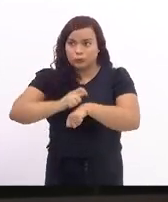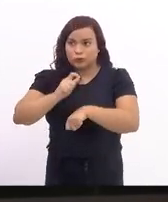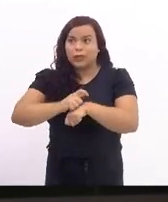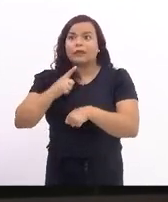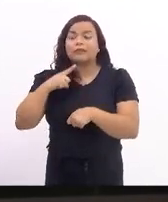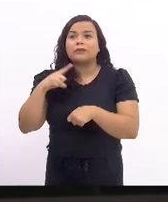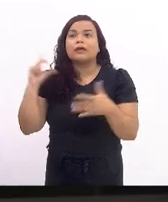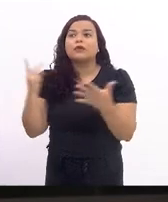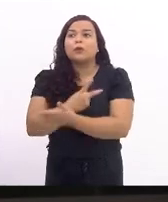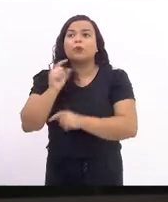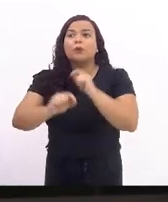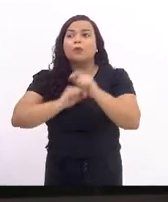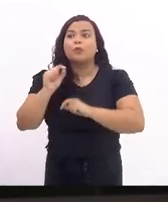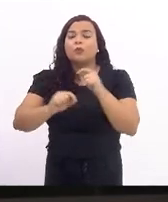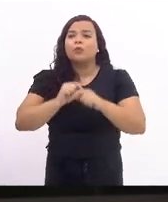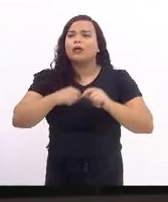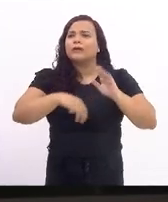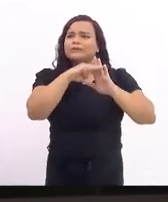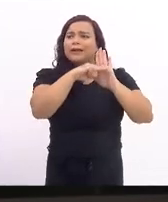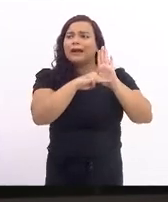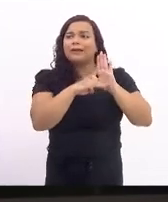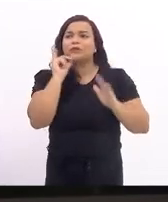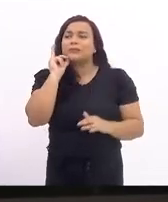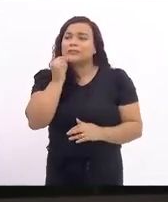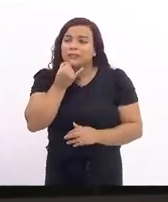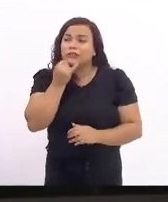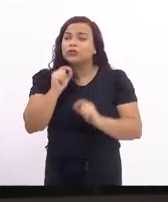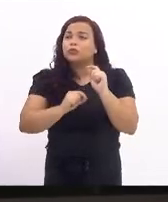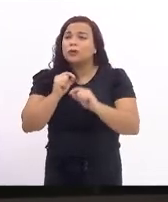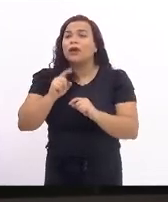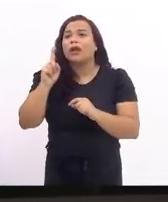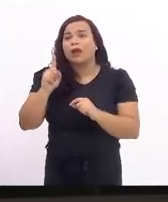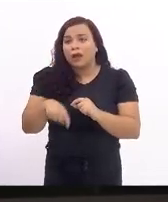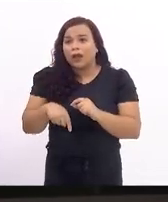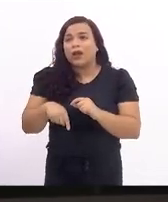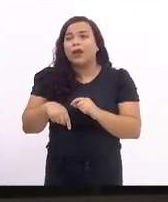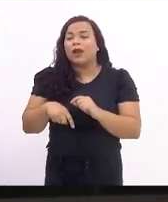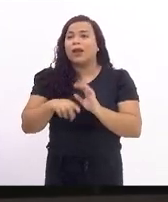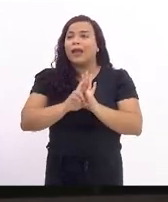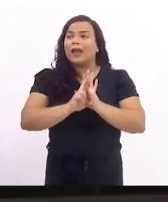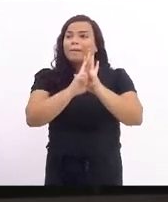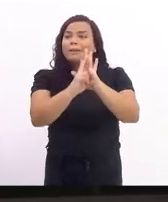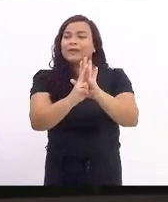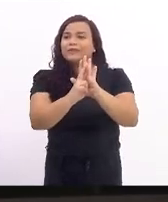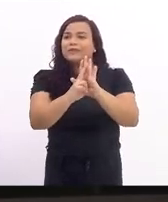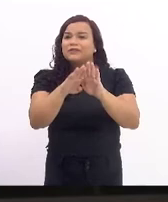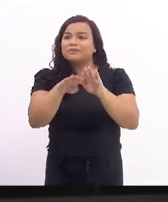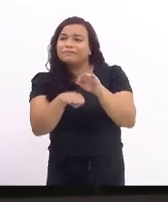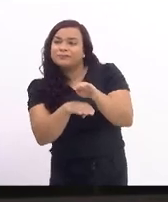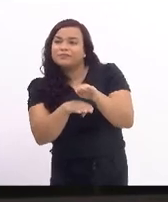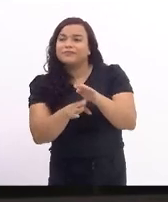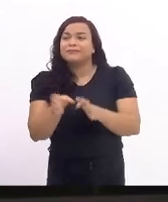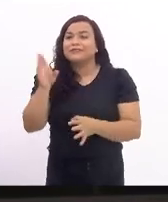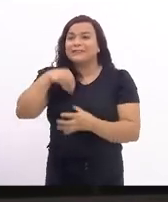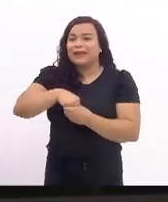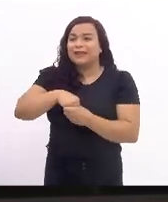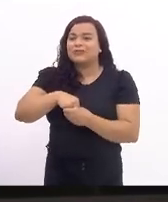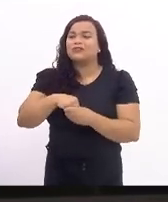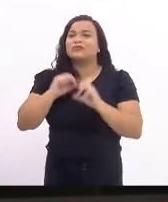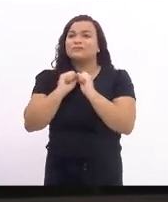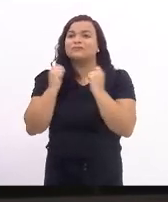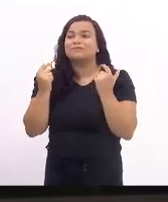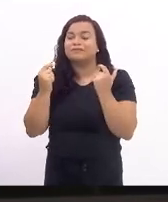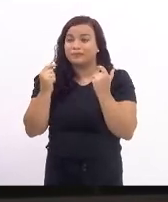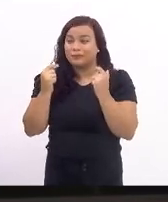temos um dado triste, que é a nossa subrepresentação nas casas legislativas. Então,